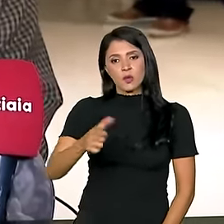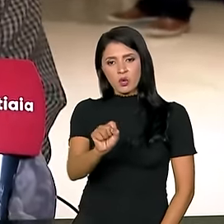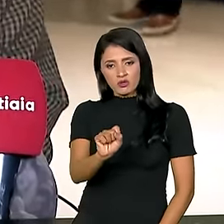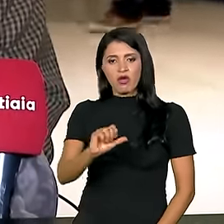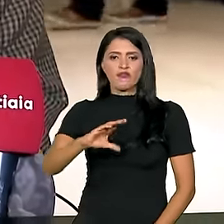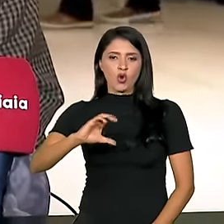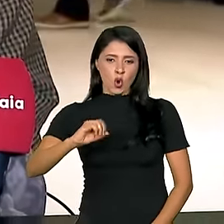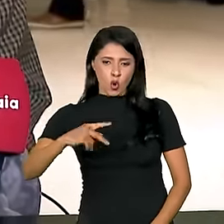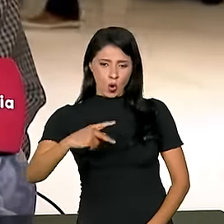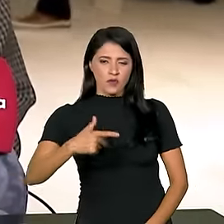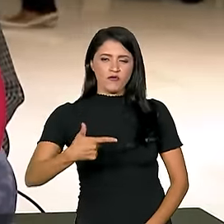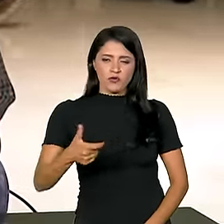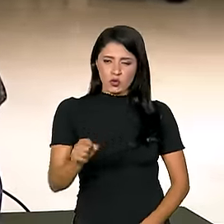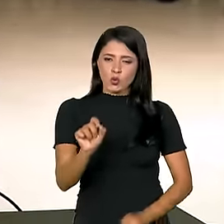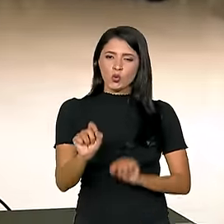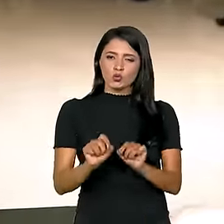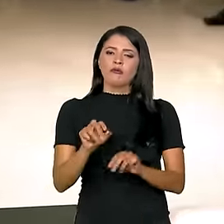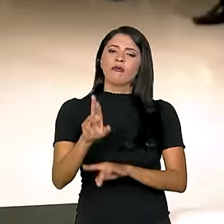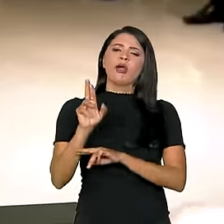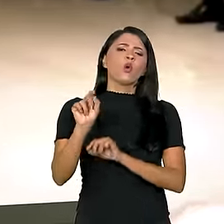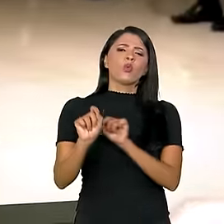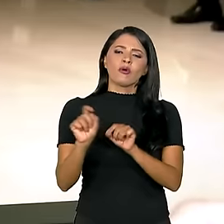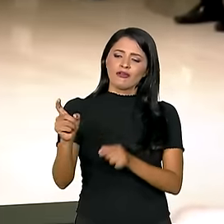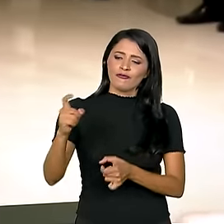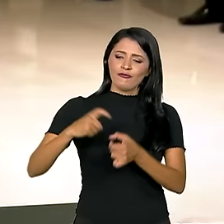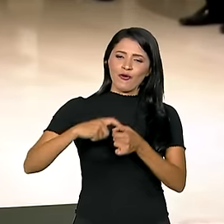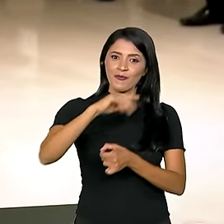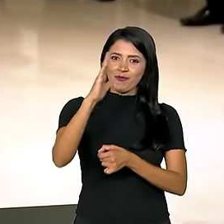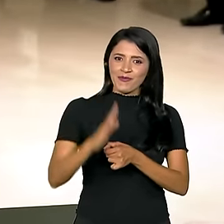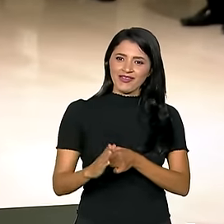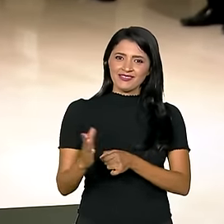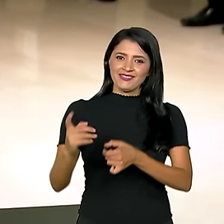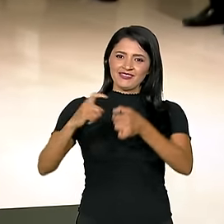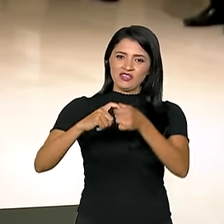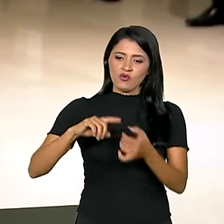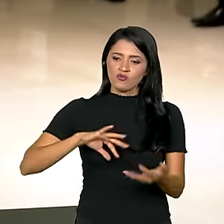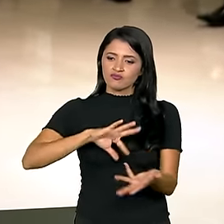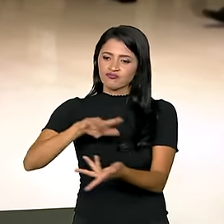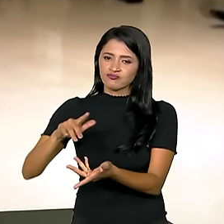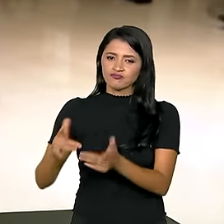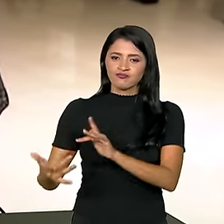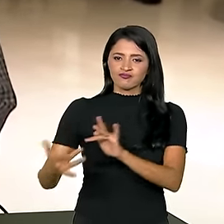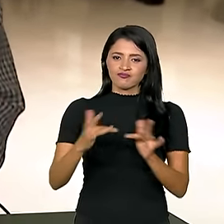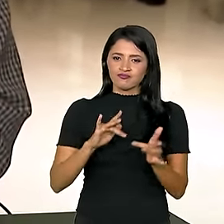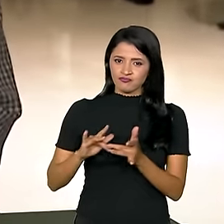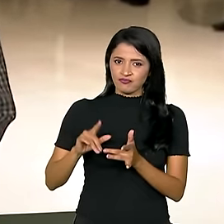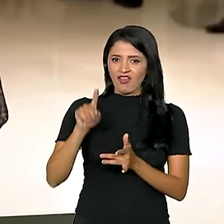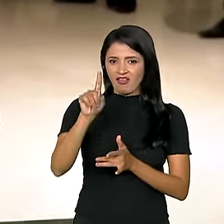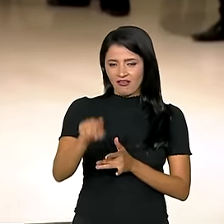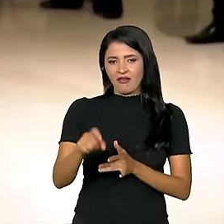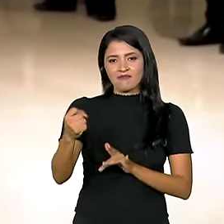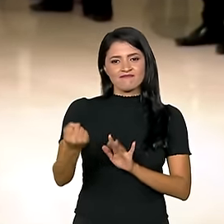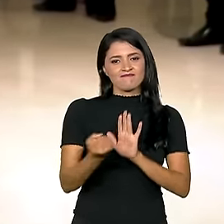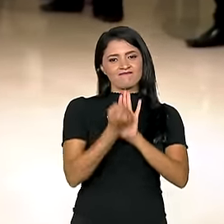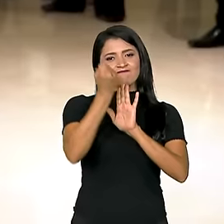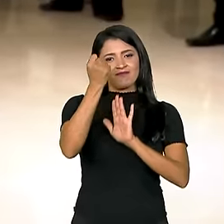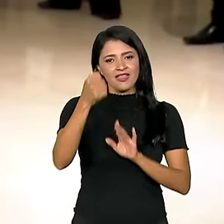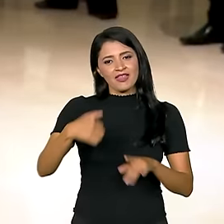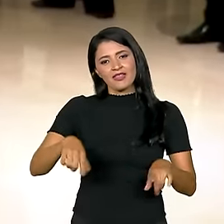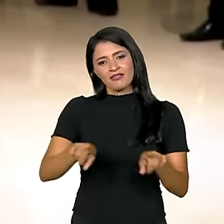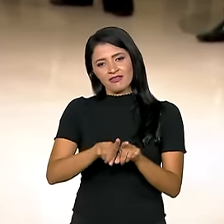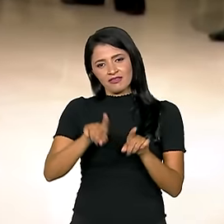COP representa a volta do Brasil a um dos símbolos da volta do Brasil ao mundo e a volta também